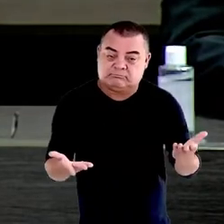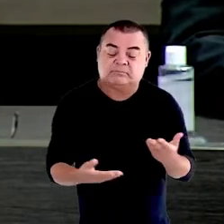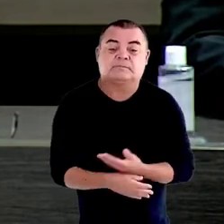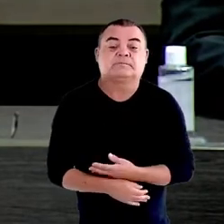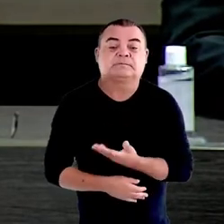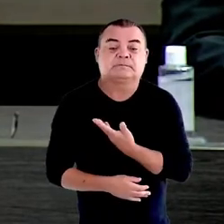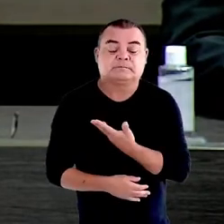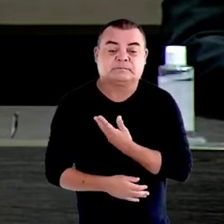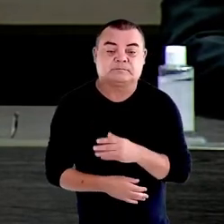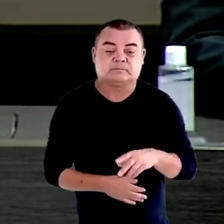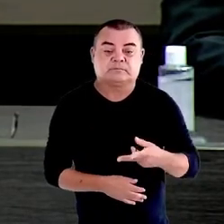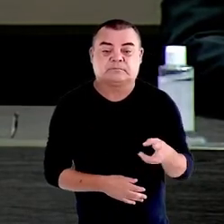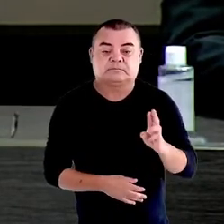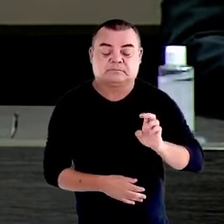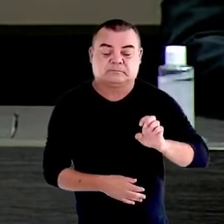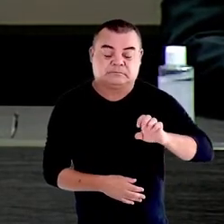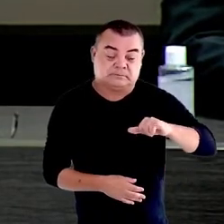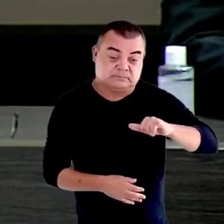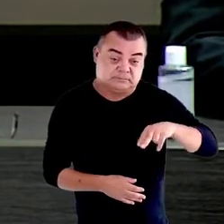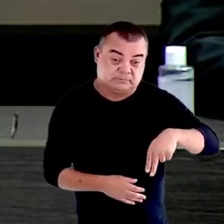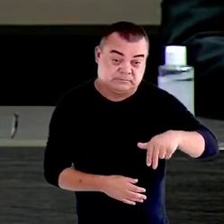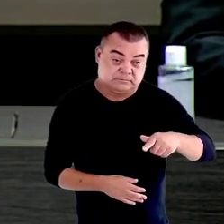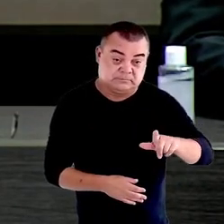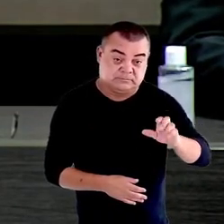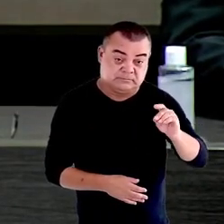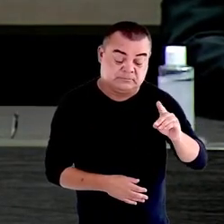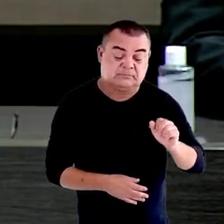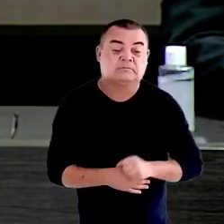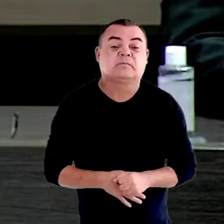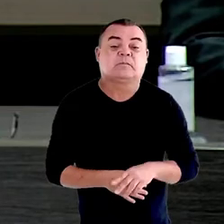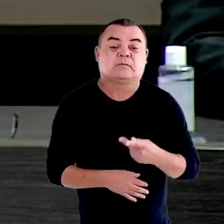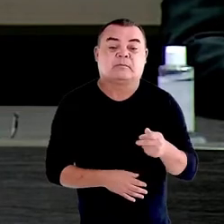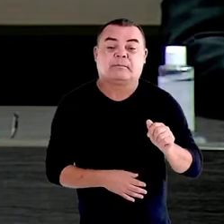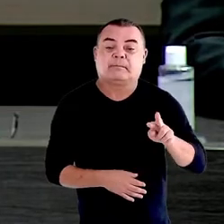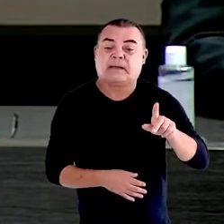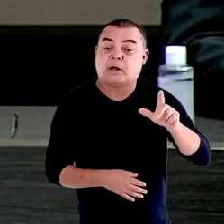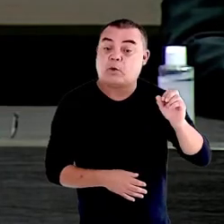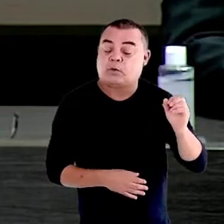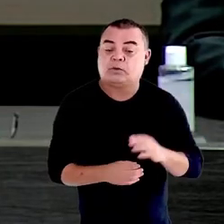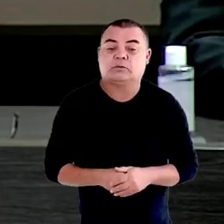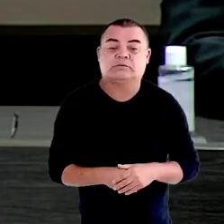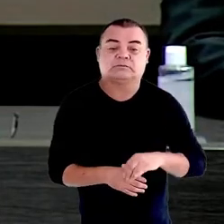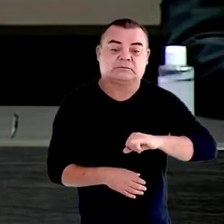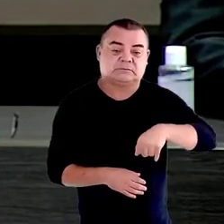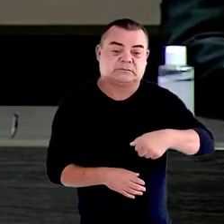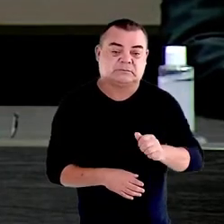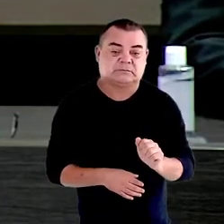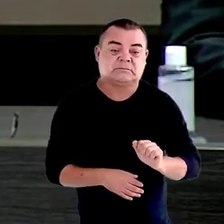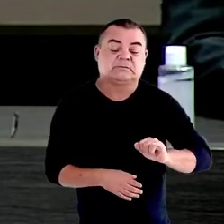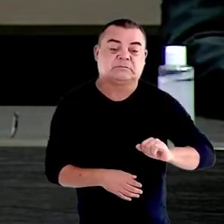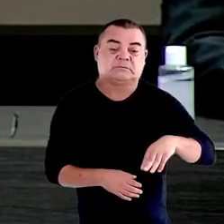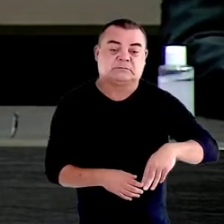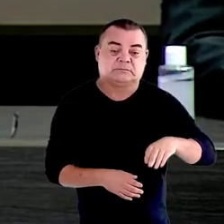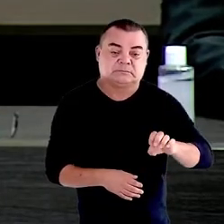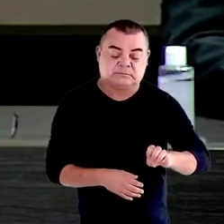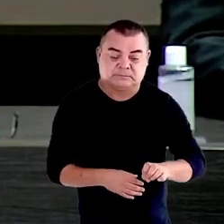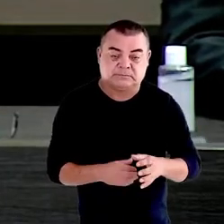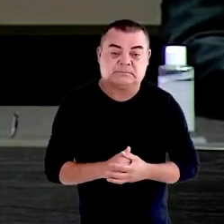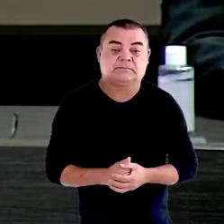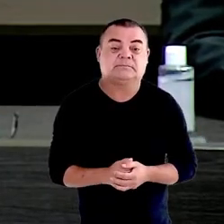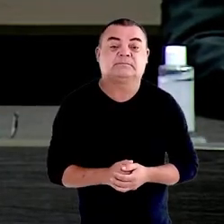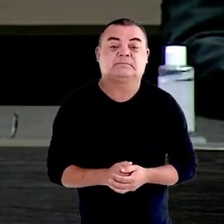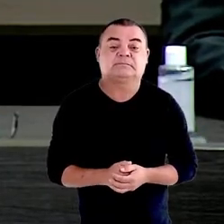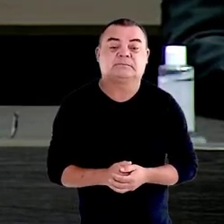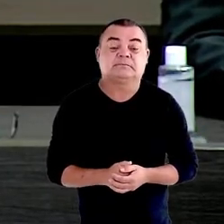Reis Lima, Conselheiro Paulo Passos, Conselheiro Jaime Martins de Oliveira Neto,